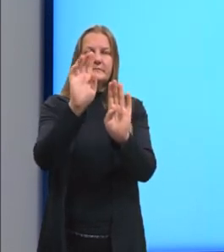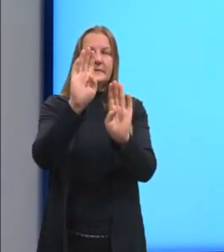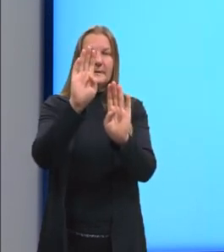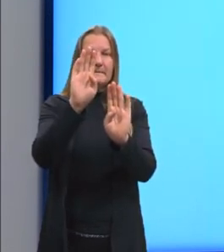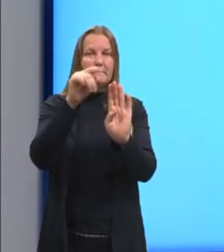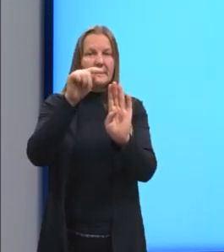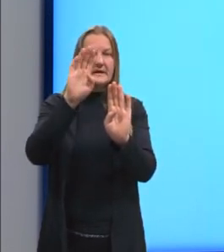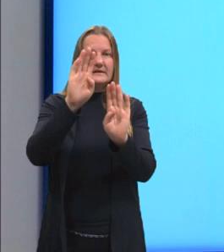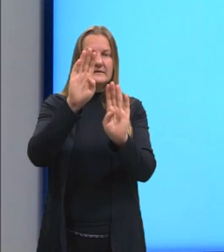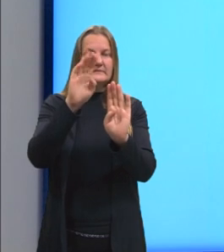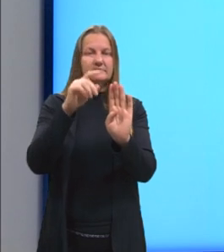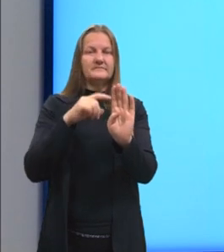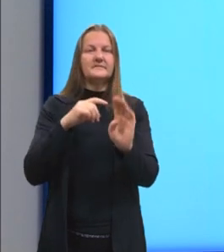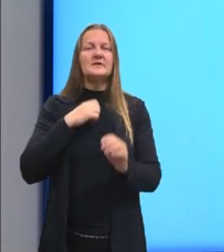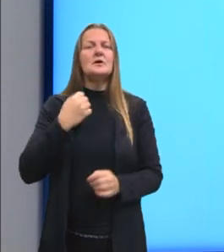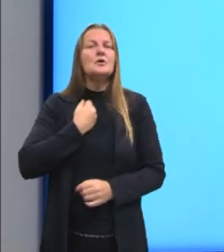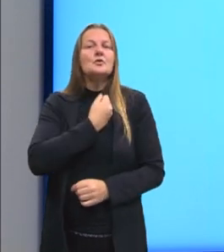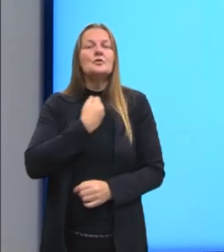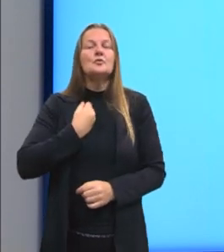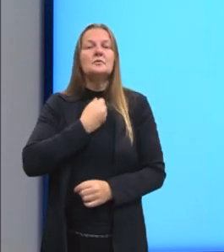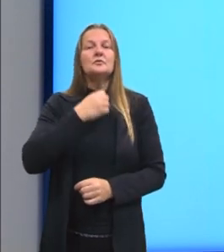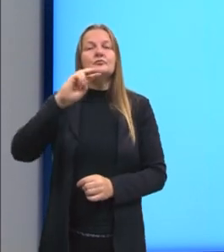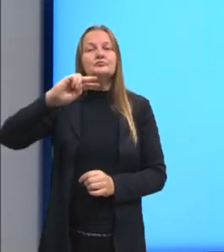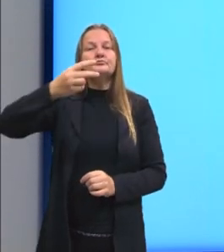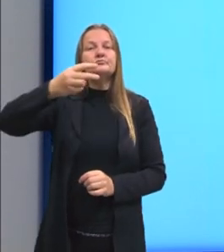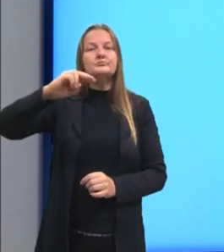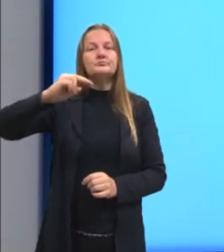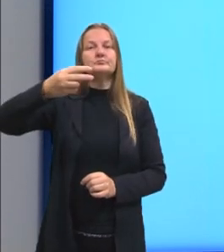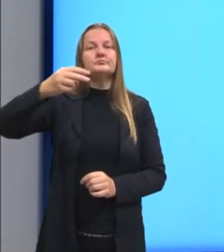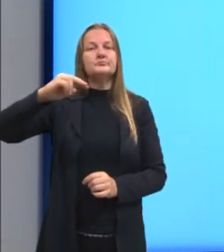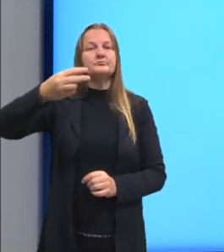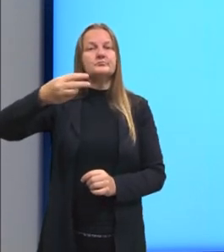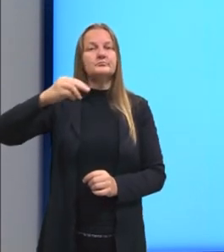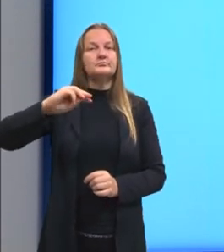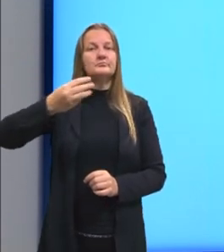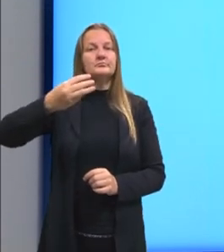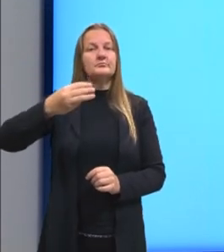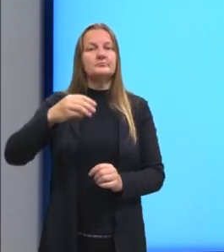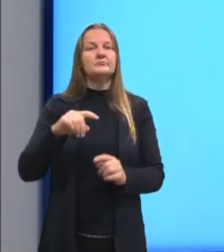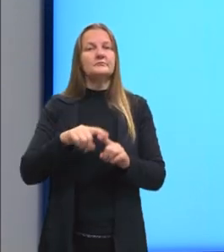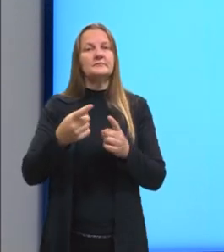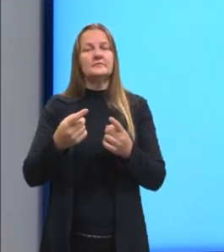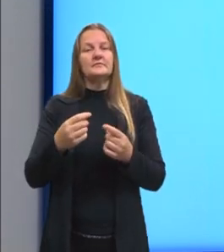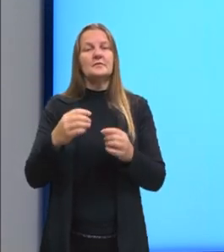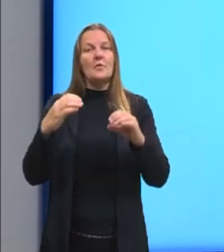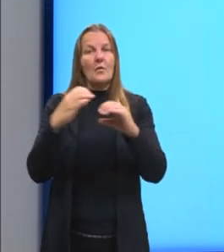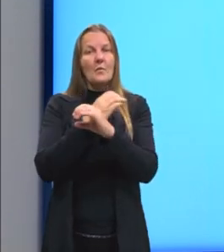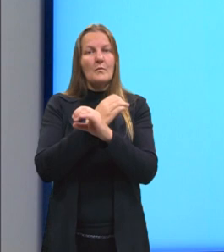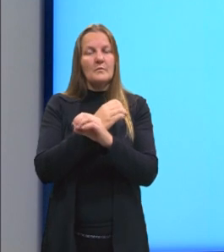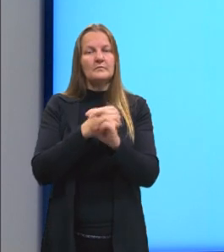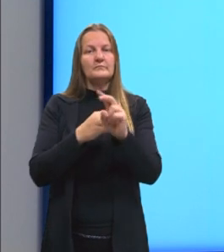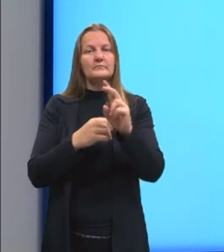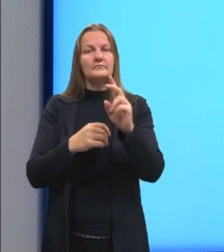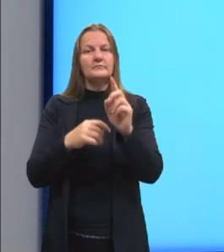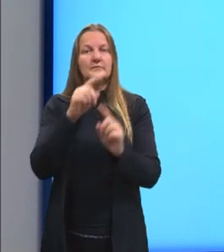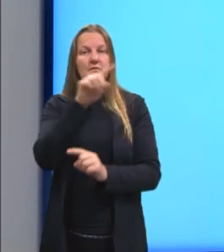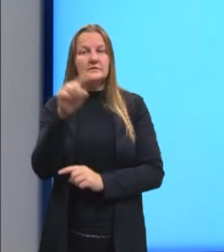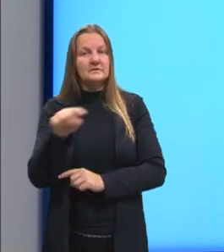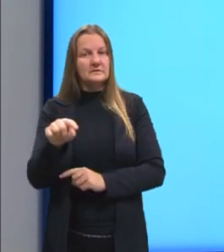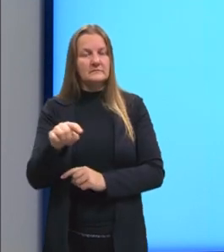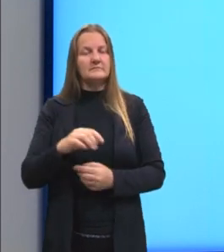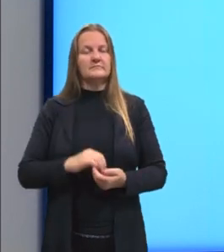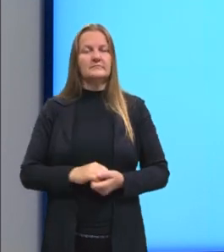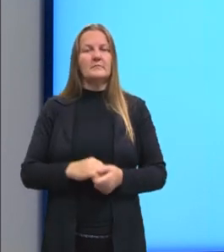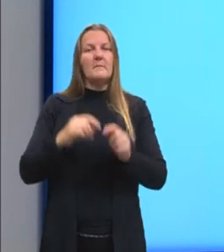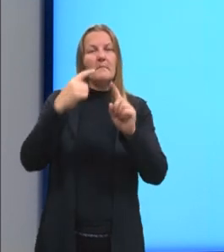então, que significa o expoente, né? Esse número sempre vai ser inteiro, positivo ou negativo.